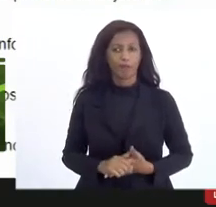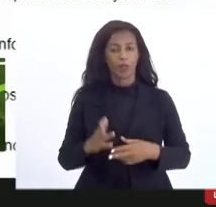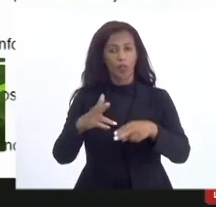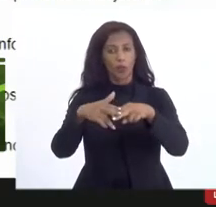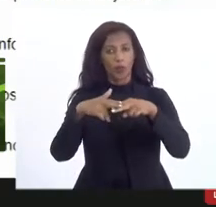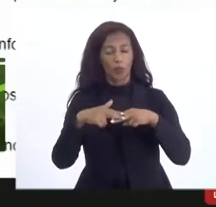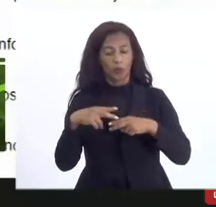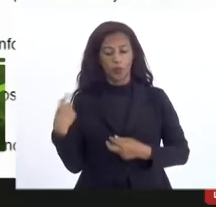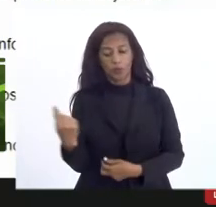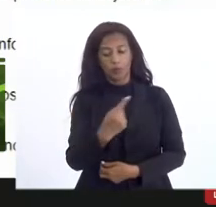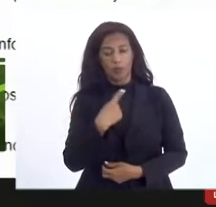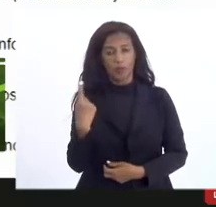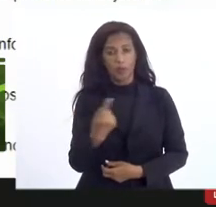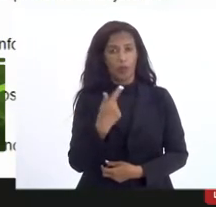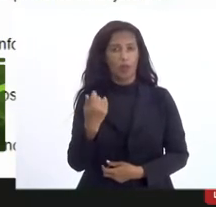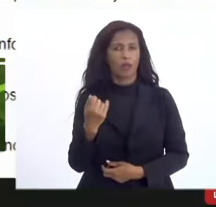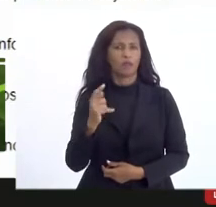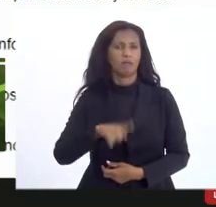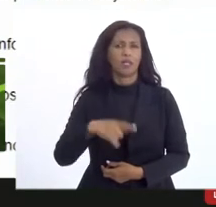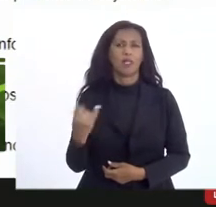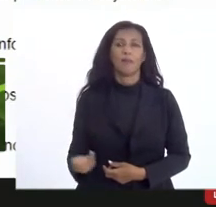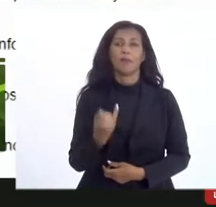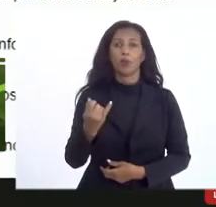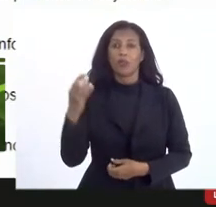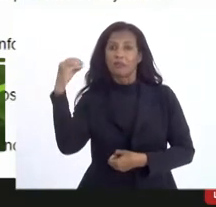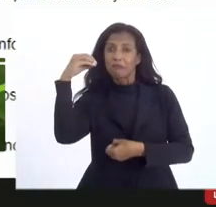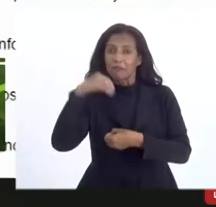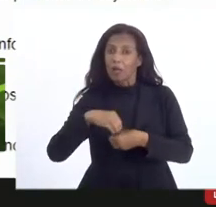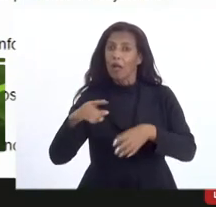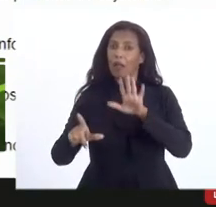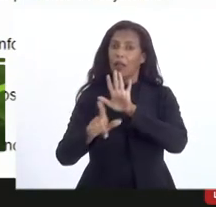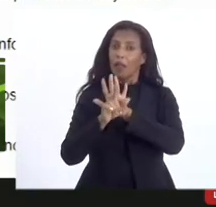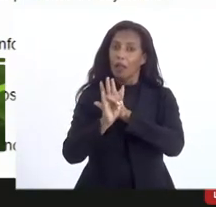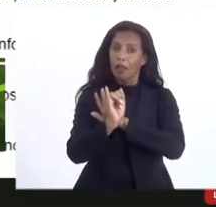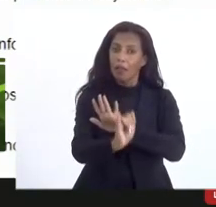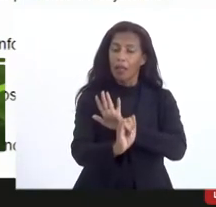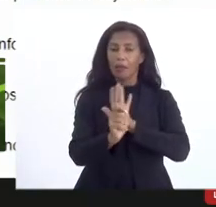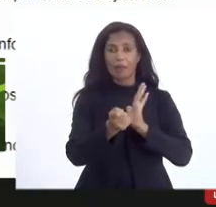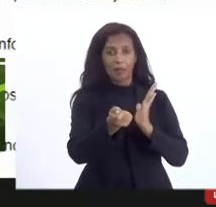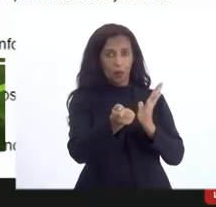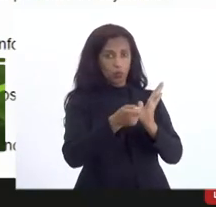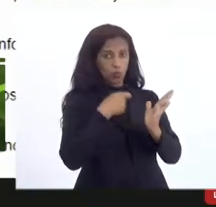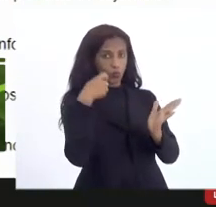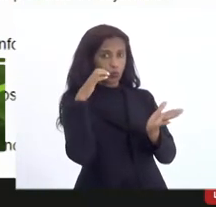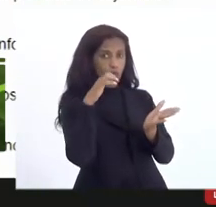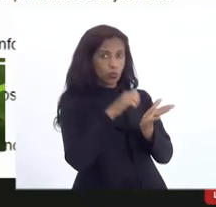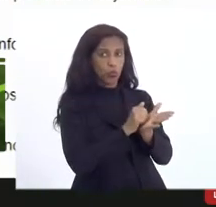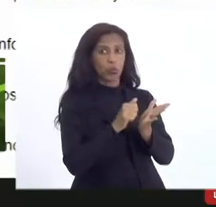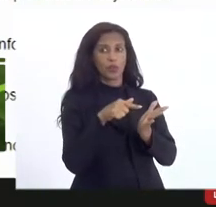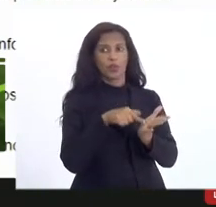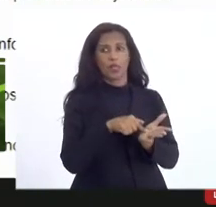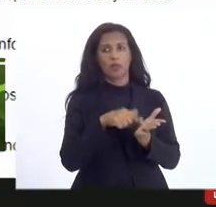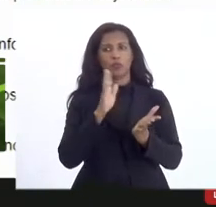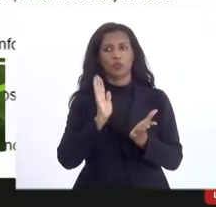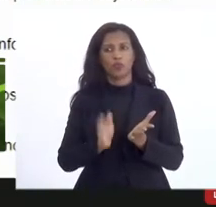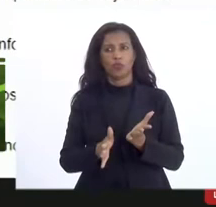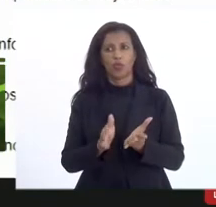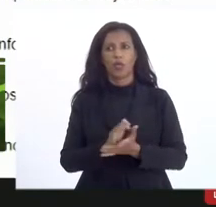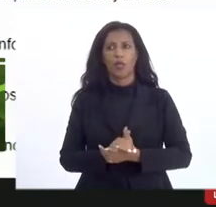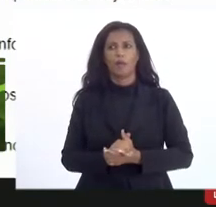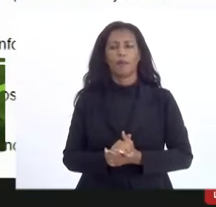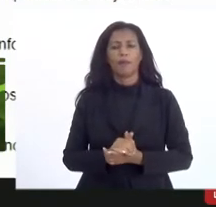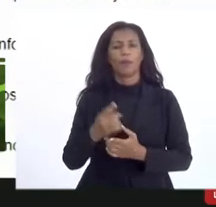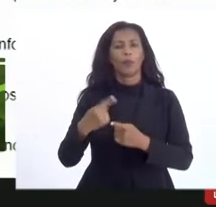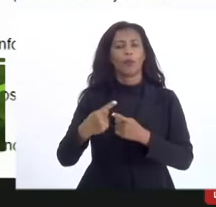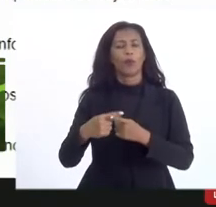isso para nós é importante investir em lei para além do que está autorizado já na 7035 porque é isso por